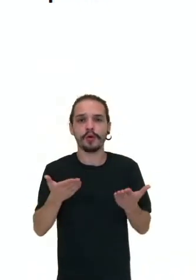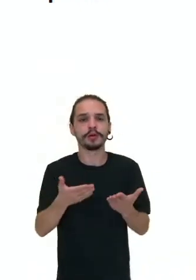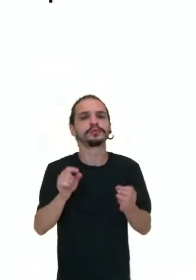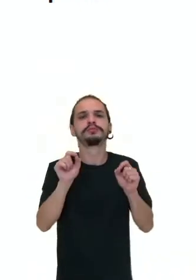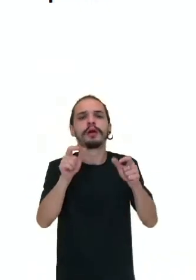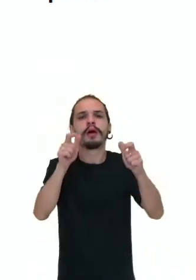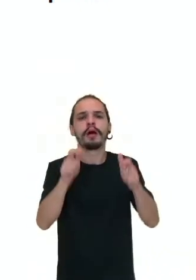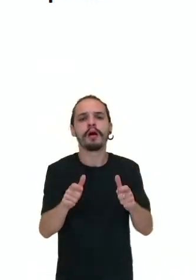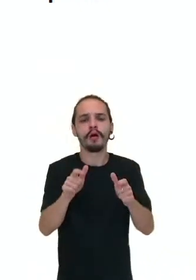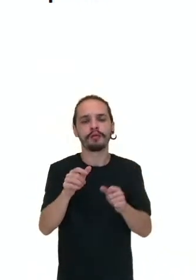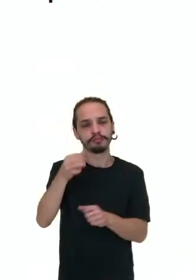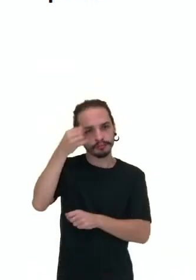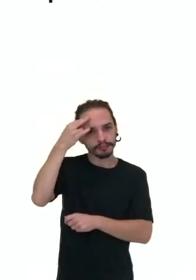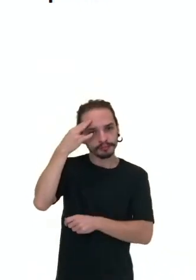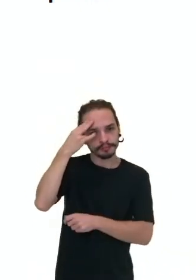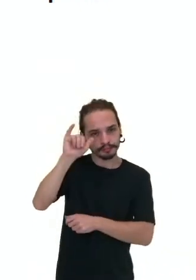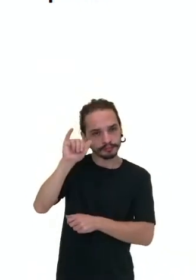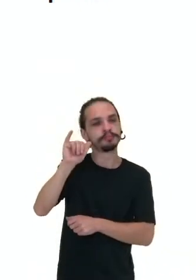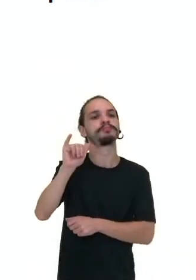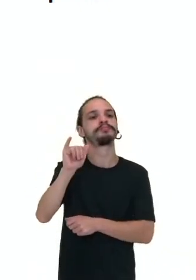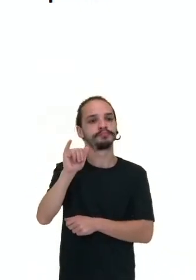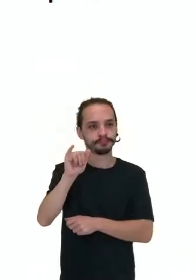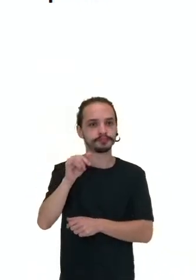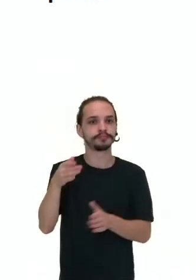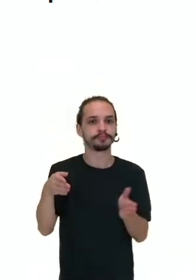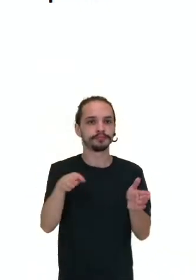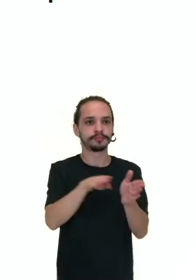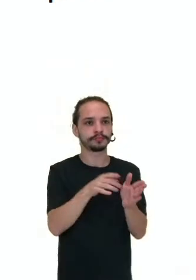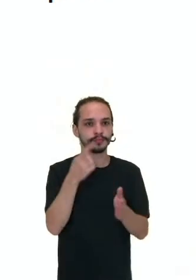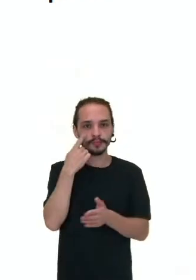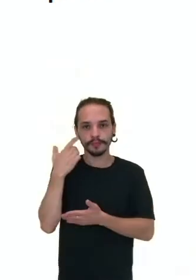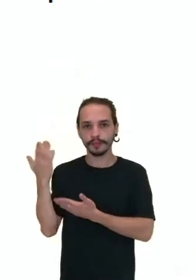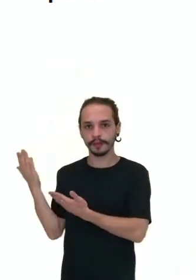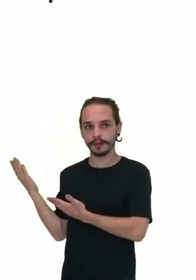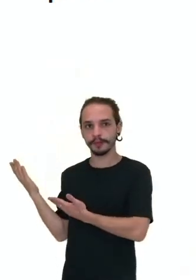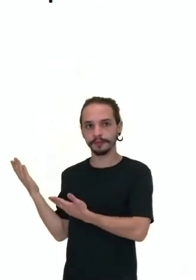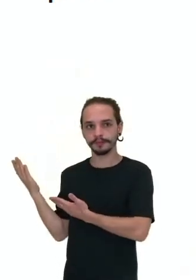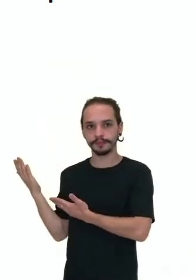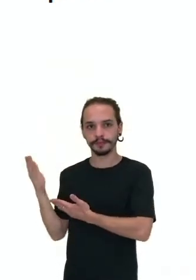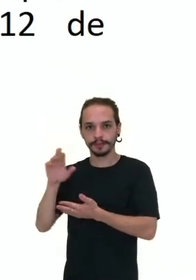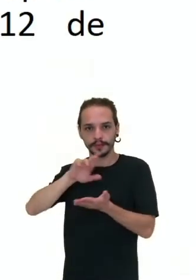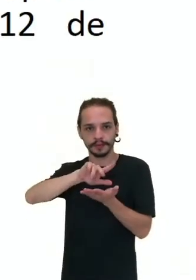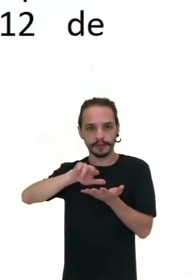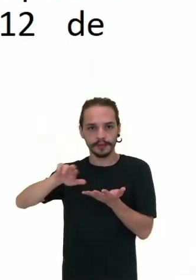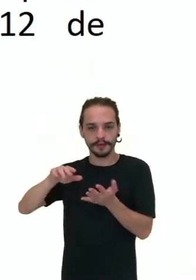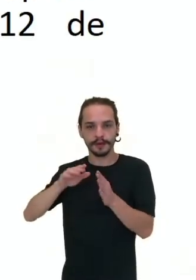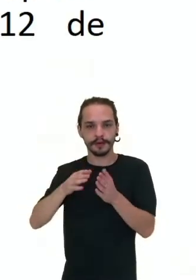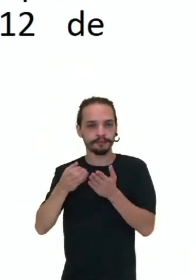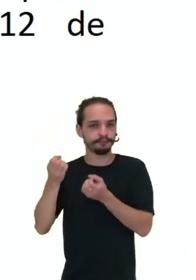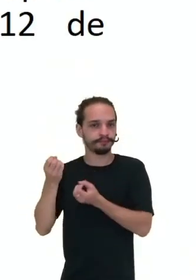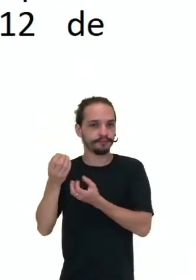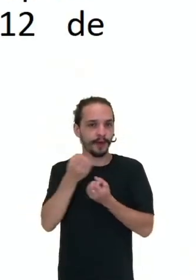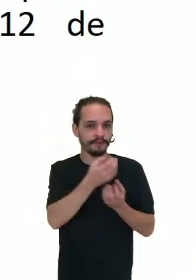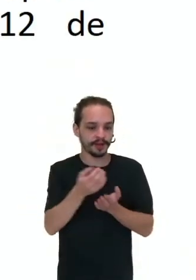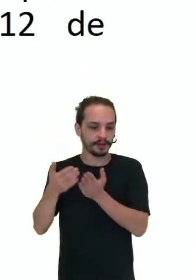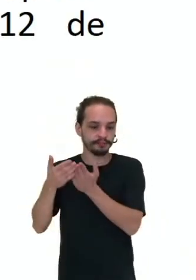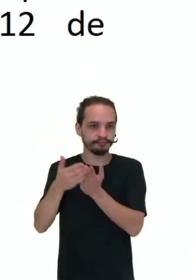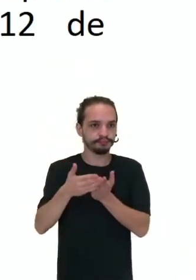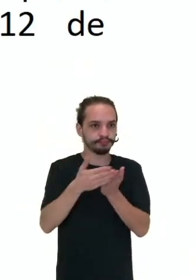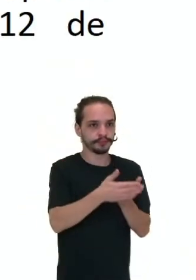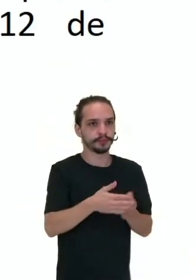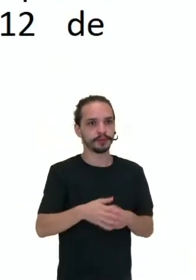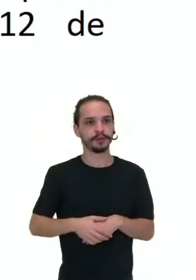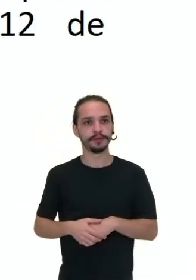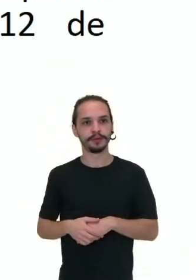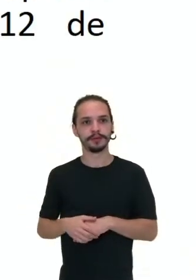tá? E consegue, então, fazer esse feito. Veja o mapa das viagens aqui de Cristóvão Colombo, né? Então, veja, Colombo saiu, então,